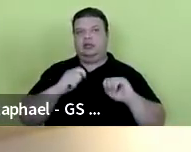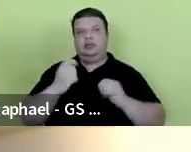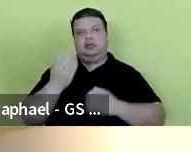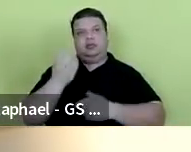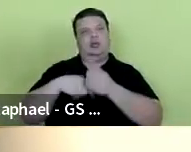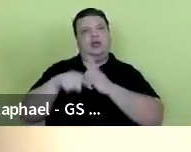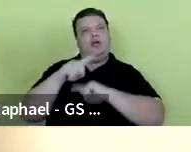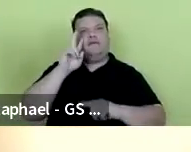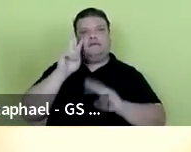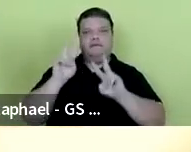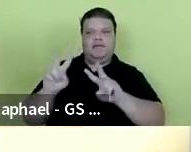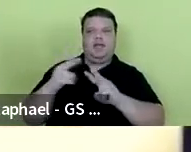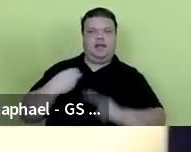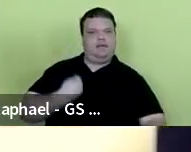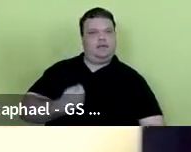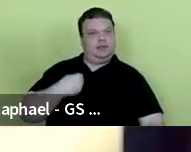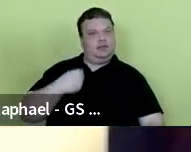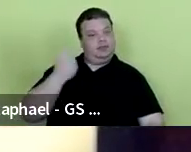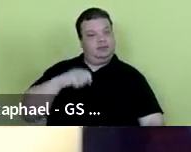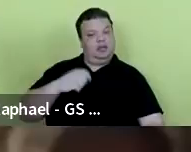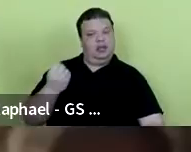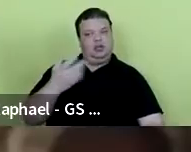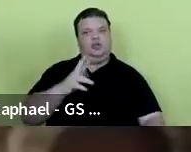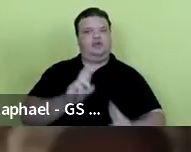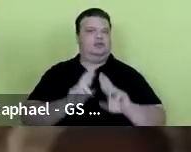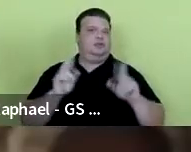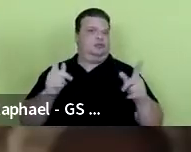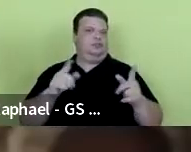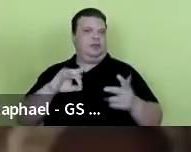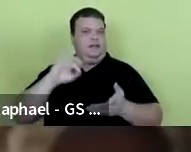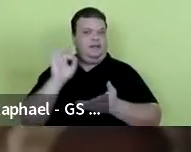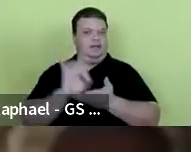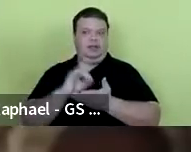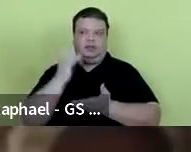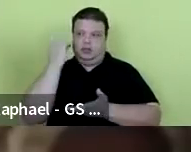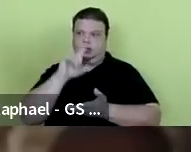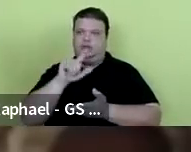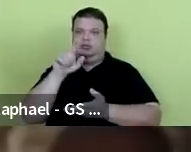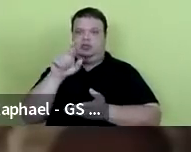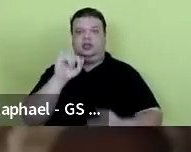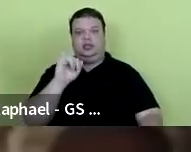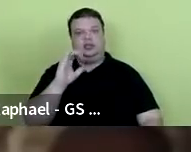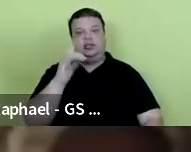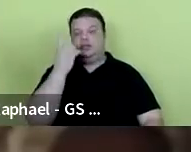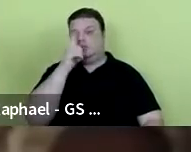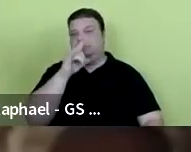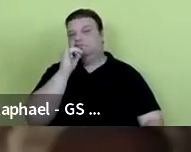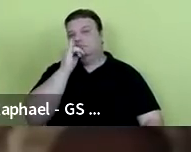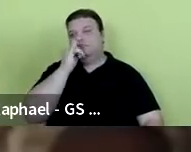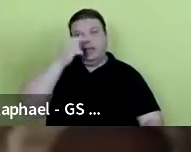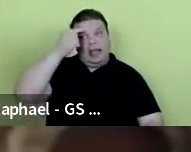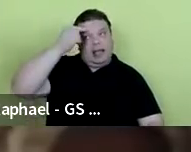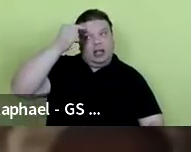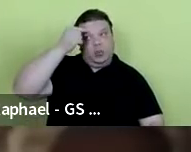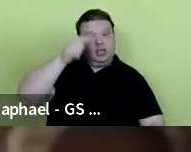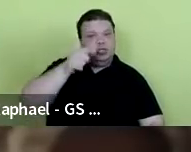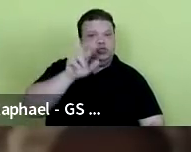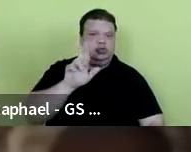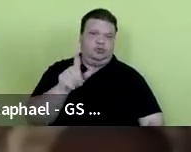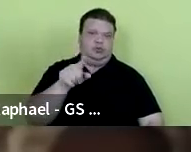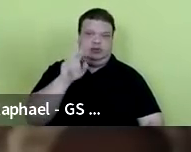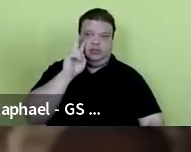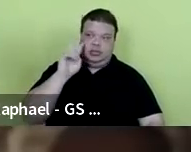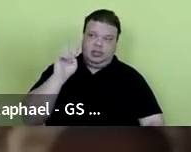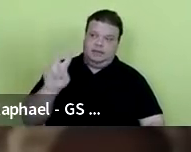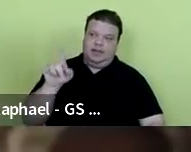a vida, é uma forma de você construir a realidade. A Iniciação Científica faz com que você veja, por exemplo, a graduação de uma outra forma, que você questione